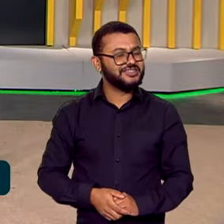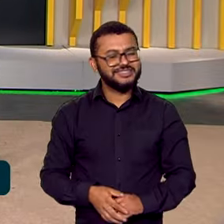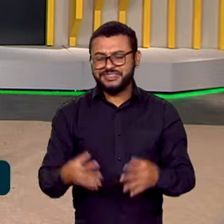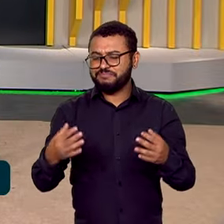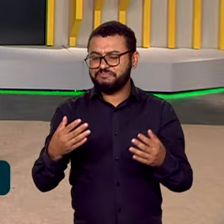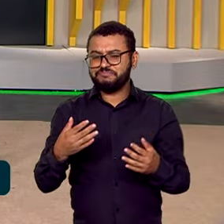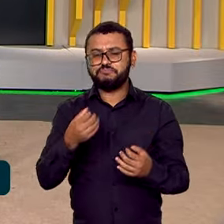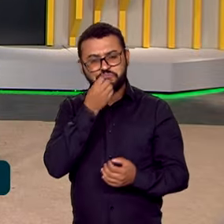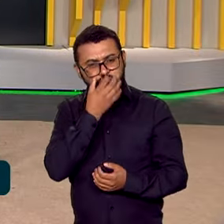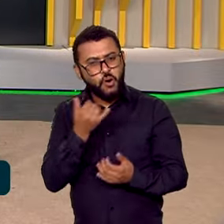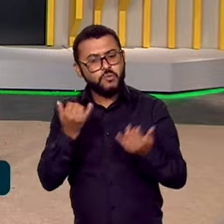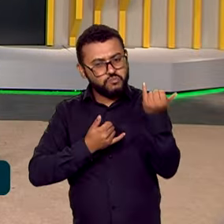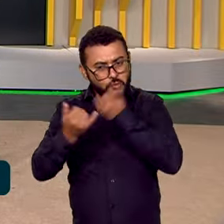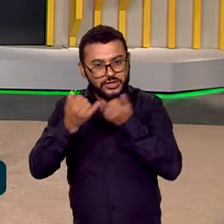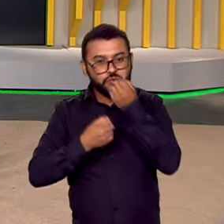Gabriela. Obrigado pelas informações. Boa noite aí. Gabriela.